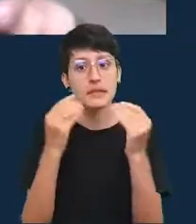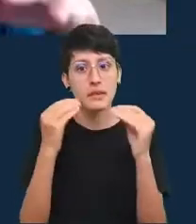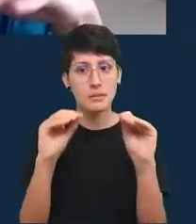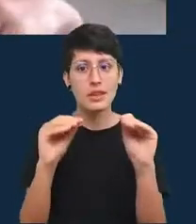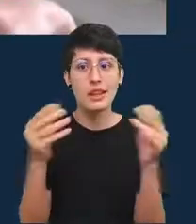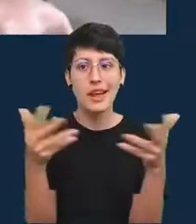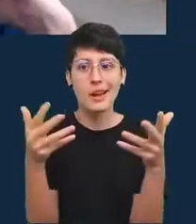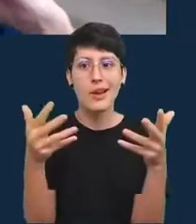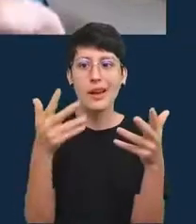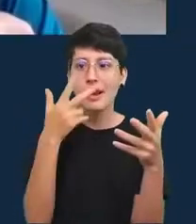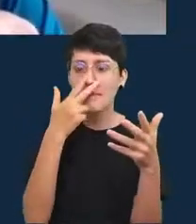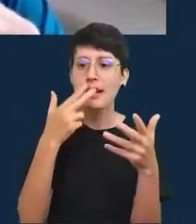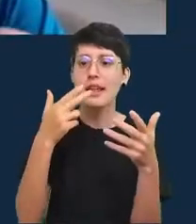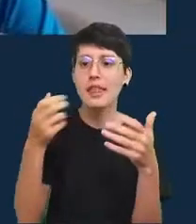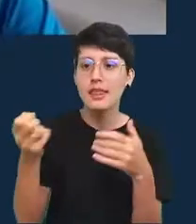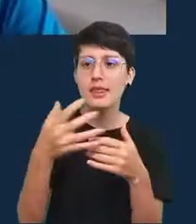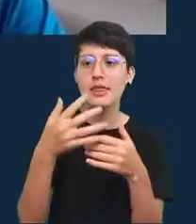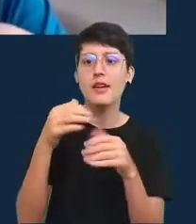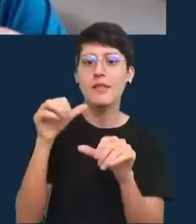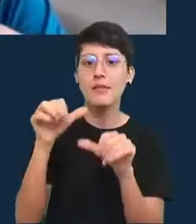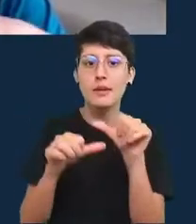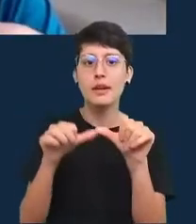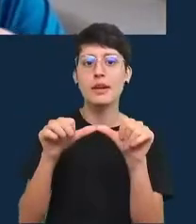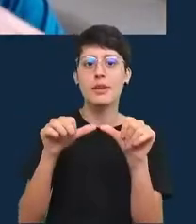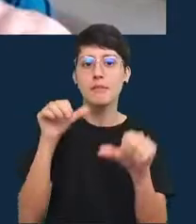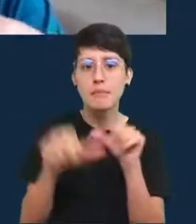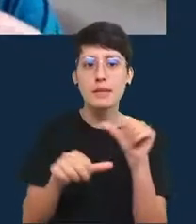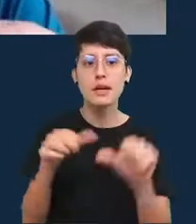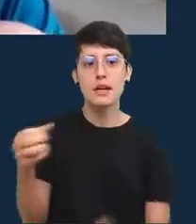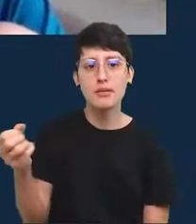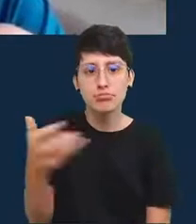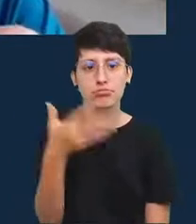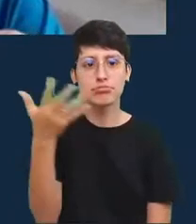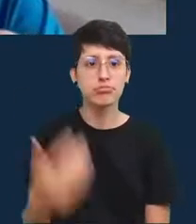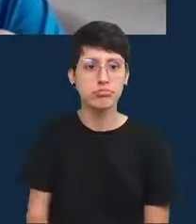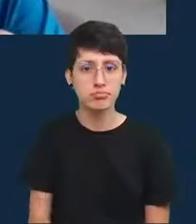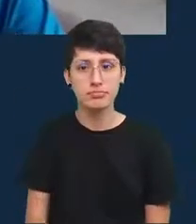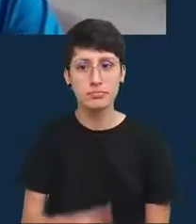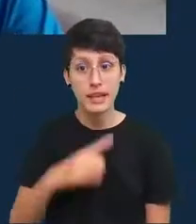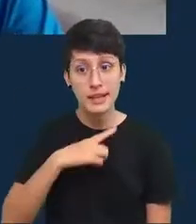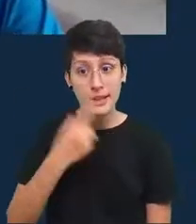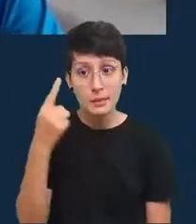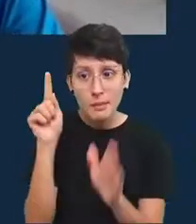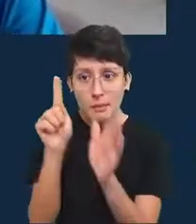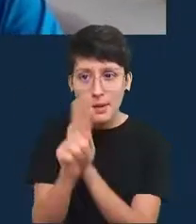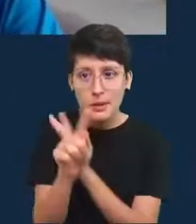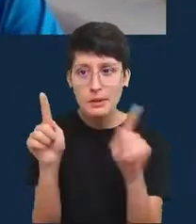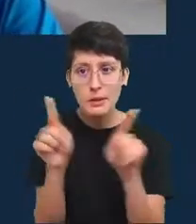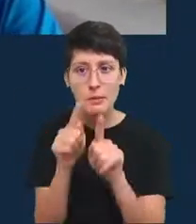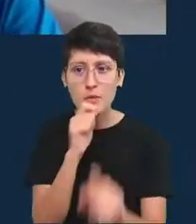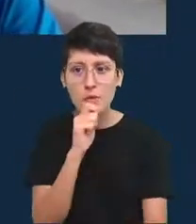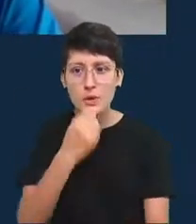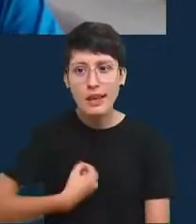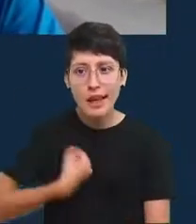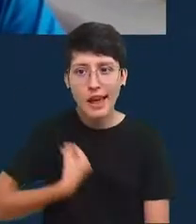uma pergunta aqui você ainda está implementando o seu modelo